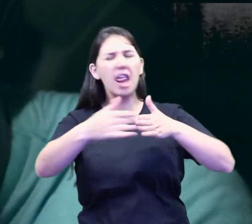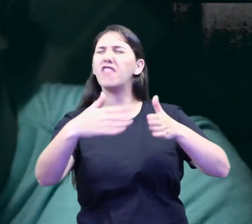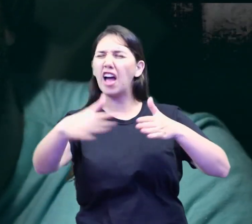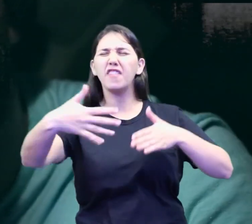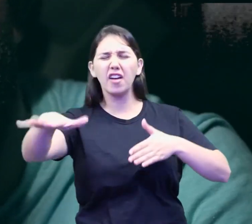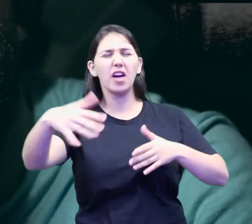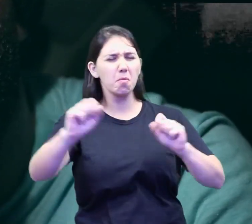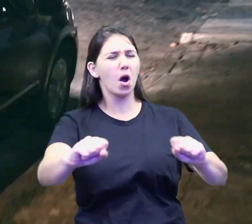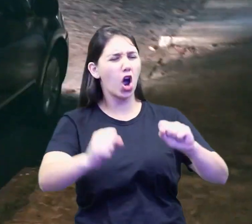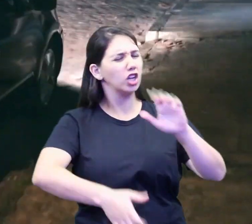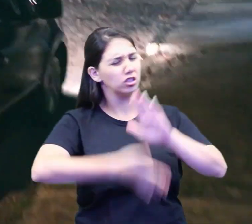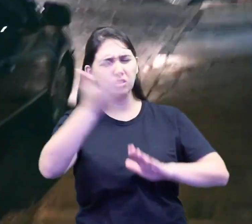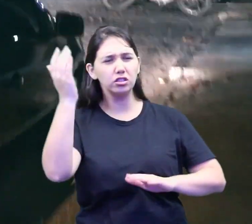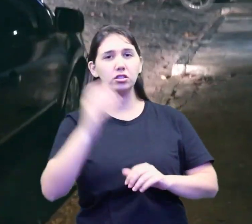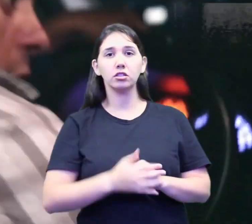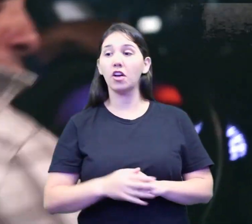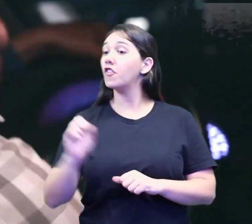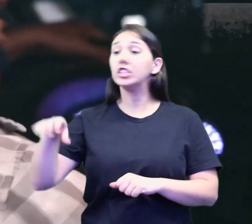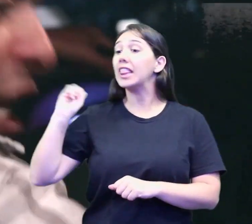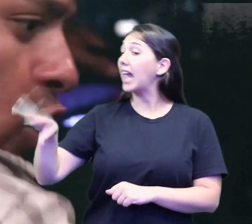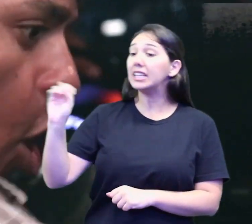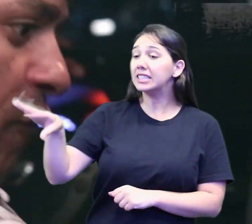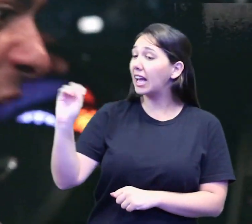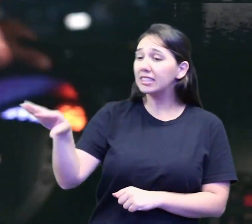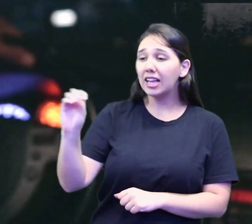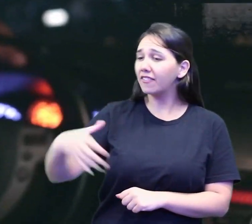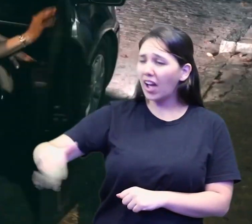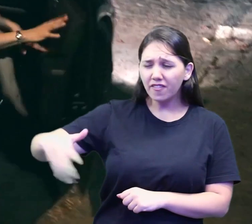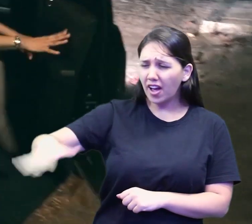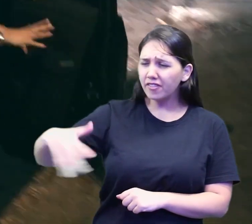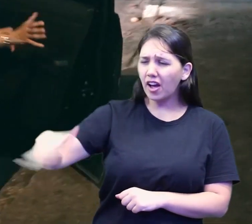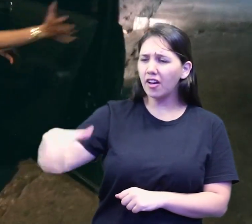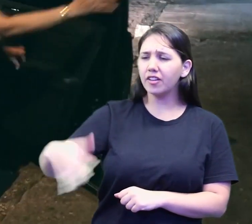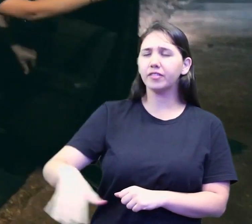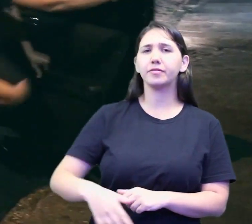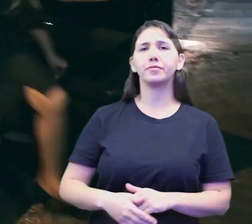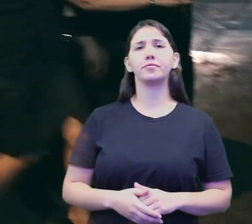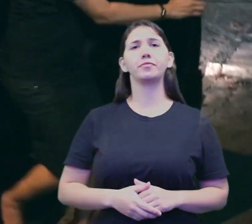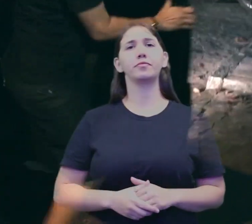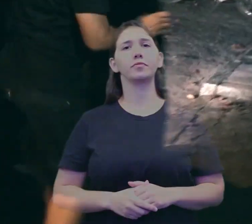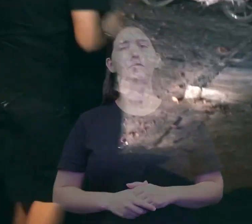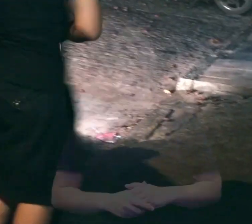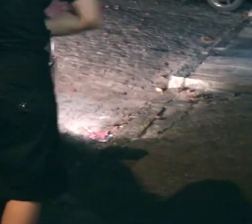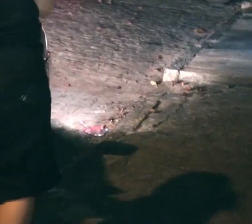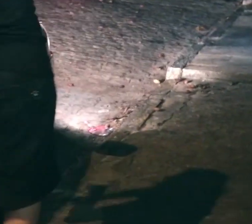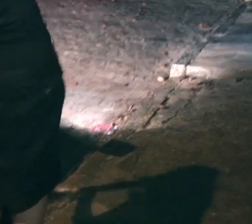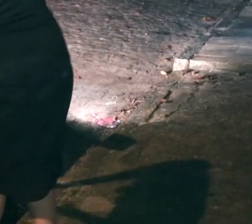Libera ela agora, cara. Então desce logo, vai. Desce, desce.